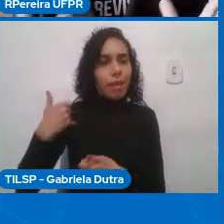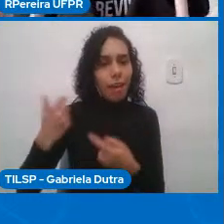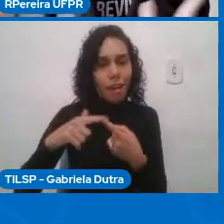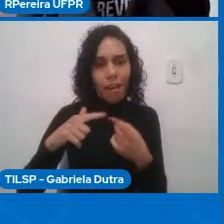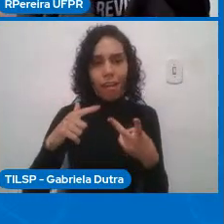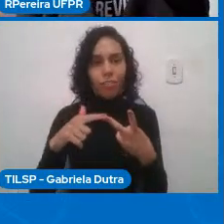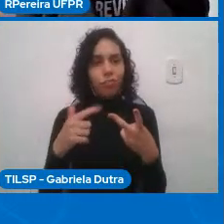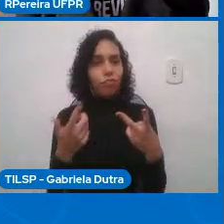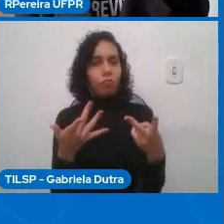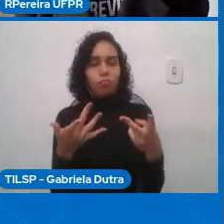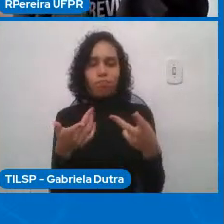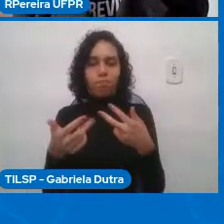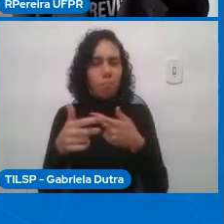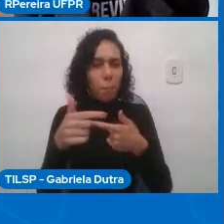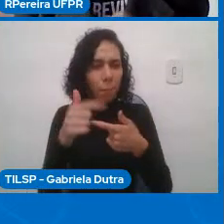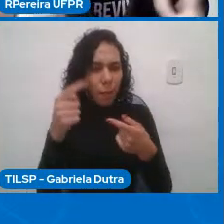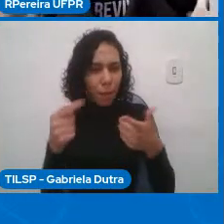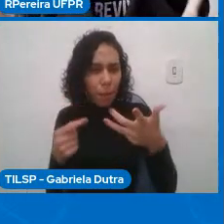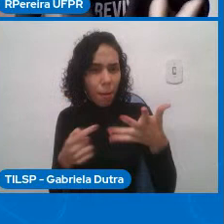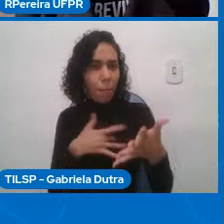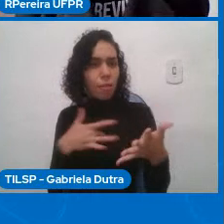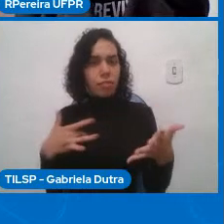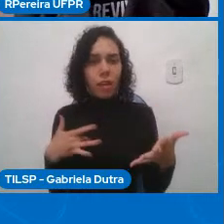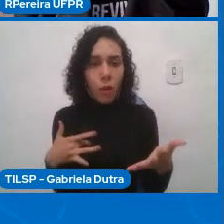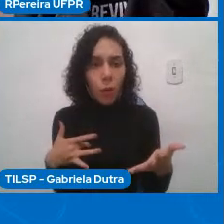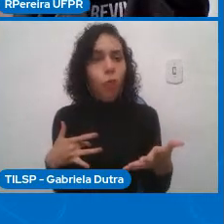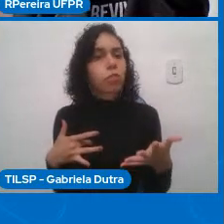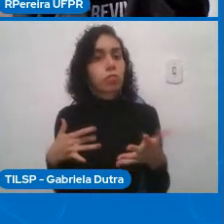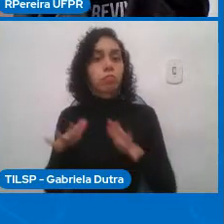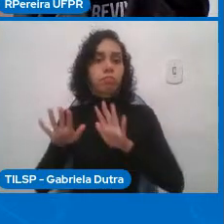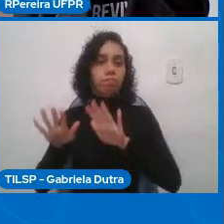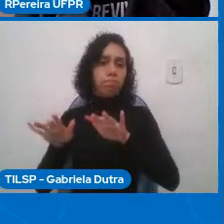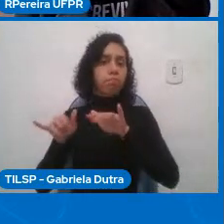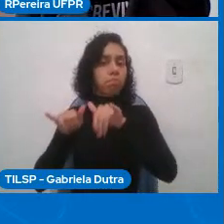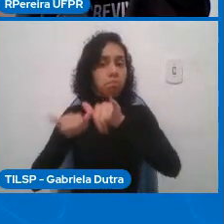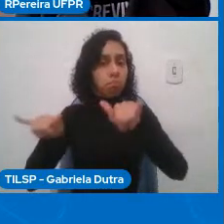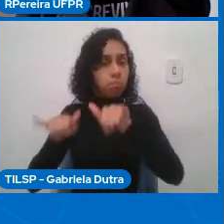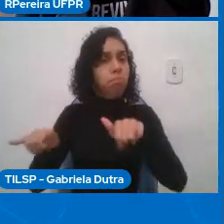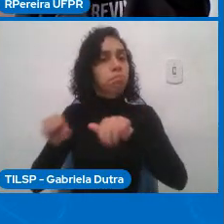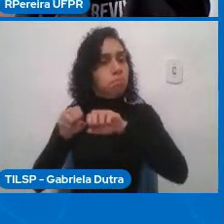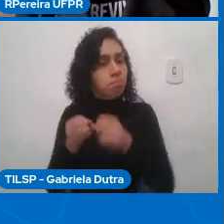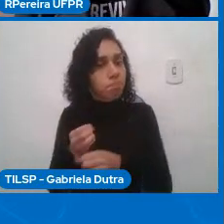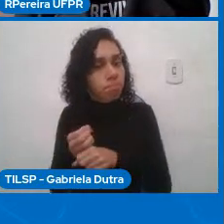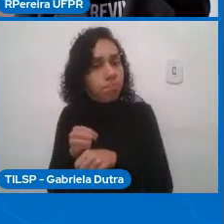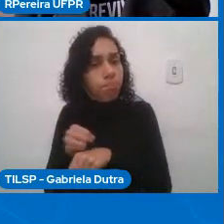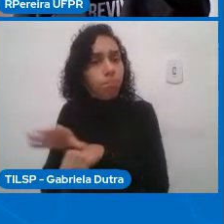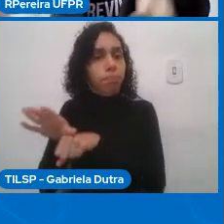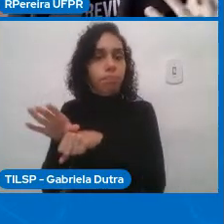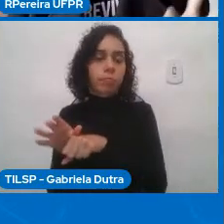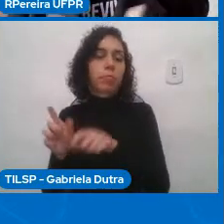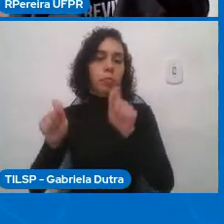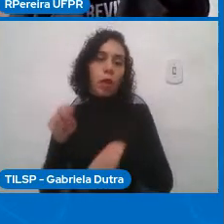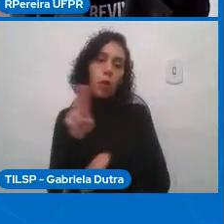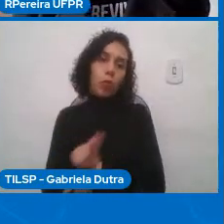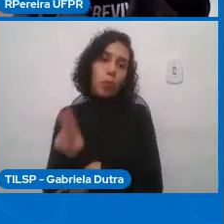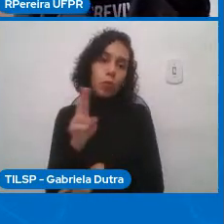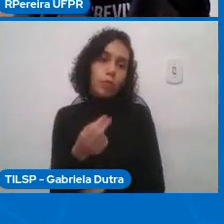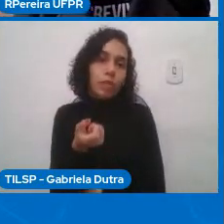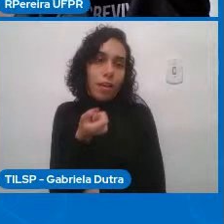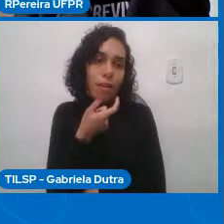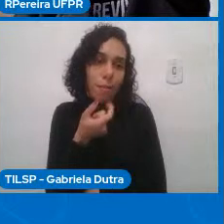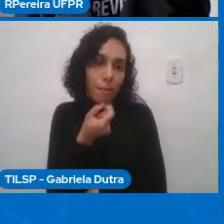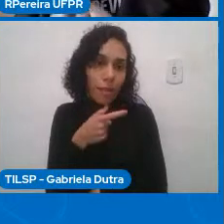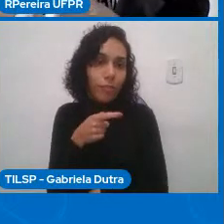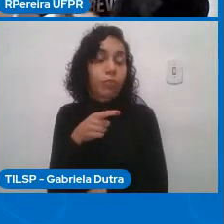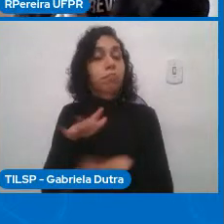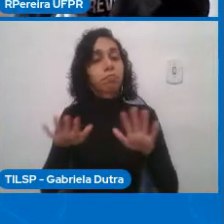aí gerou toda uma polêmica de que ele tinha sido disponibilizado por causa de um ataque de hacker e